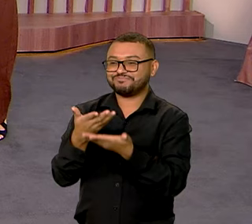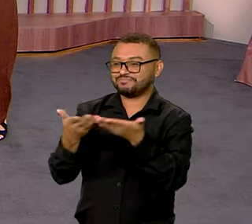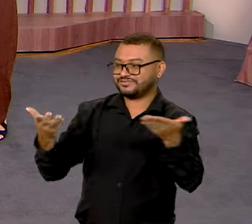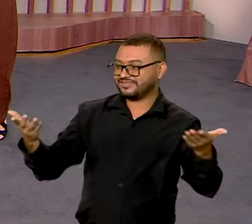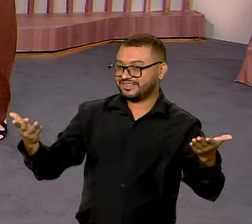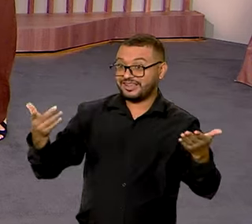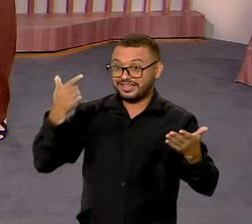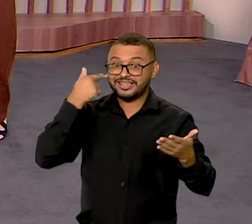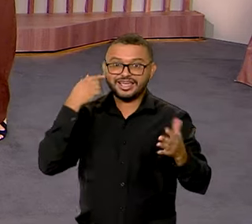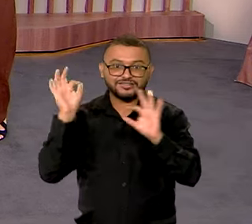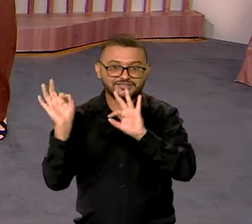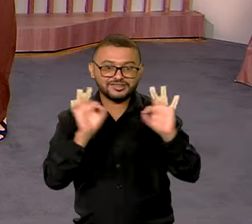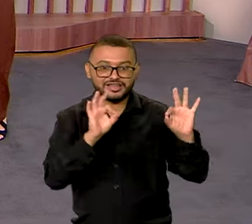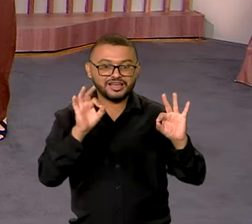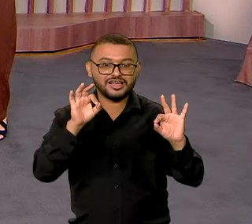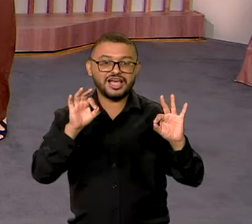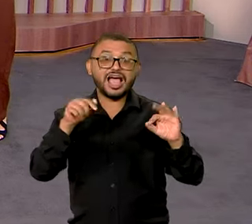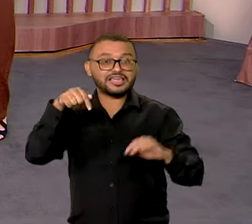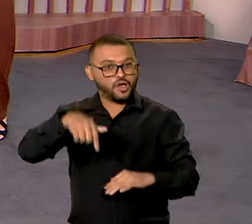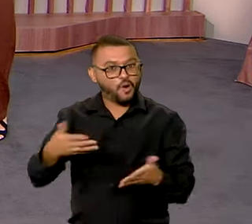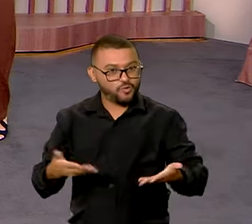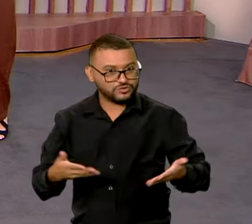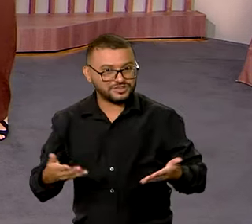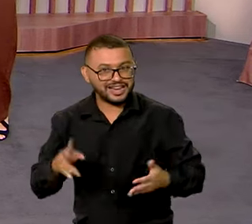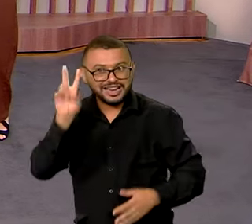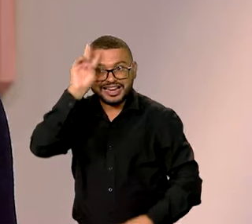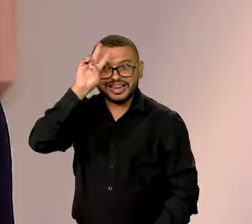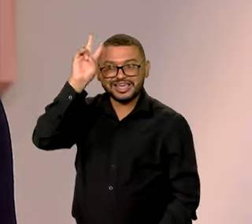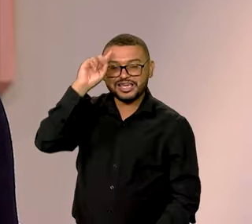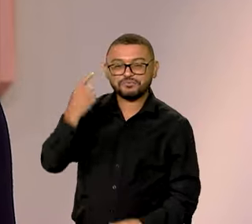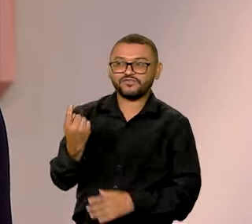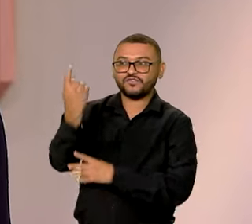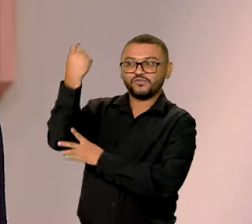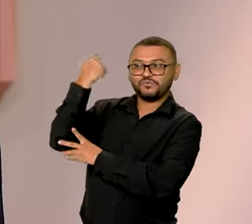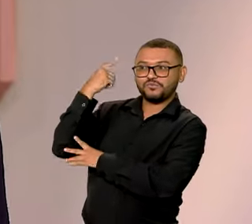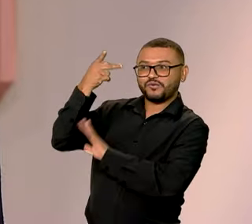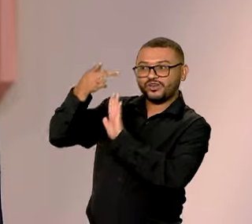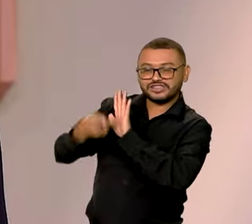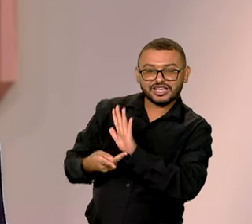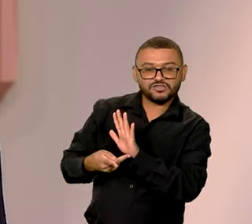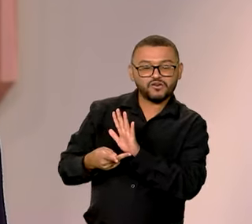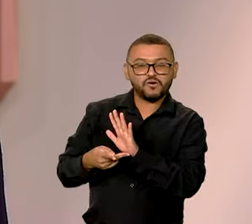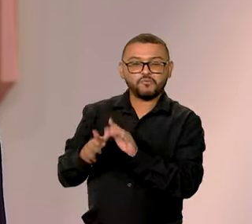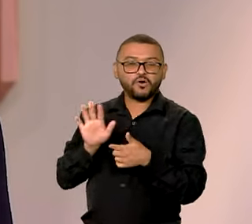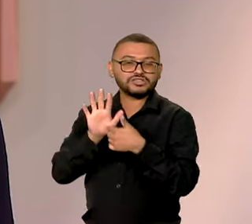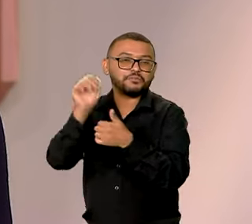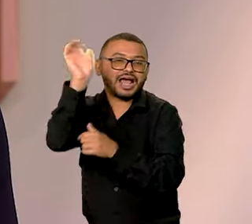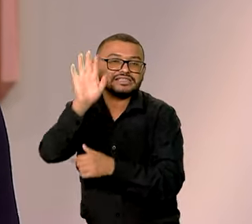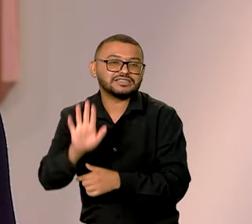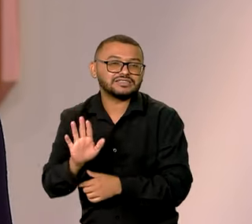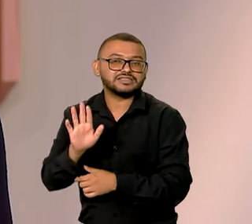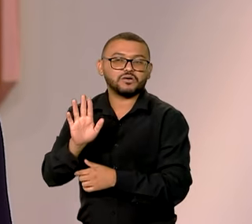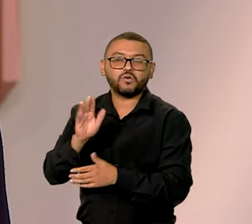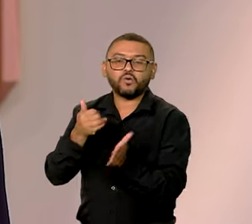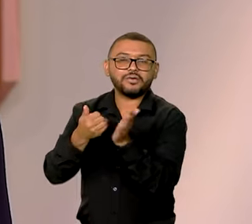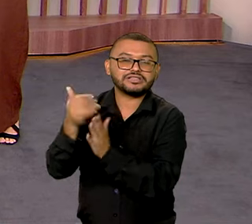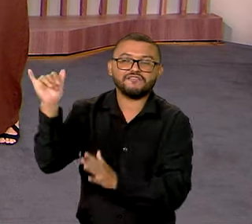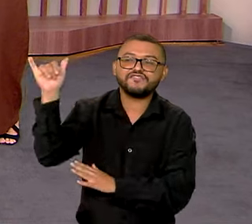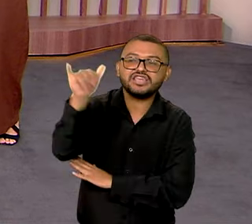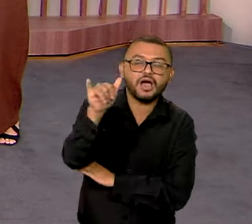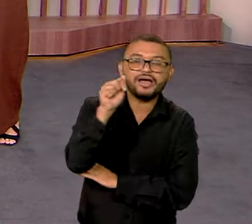está aqui no Brasil em Dia. Vanessa, você lembra daquele programa Voa Brasil que o governo chegou a anunciar, mas ainda não foi lançado?